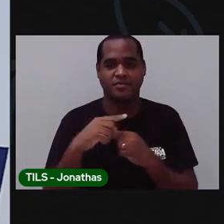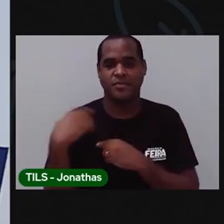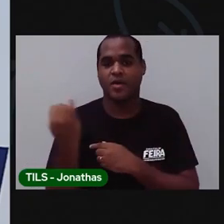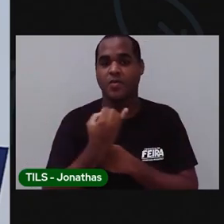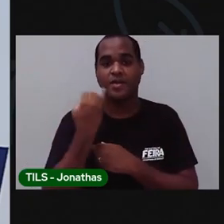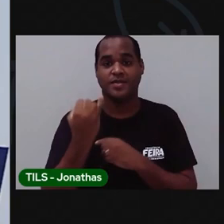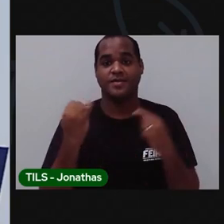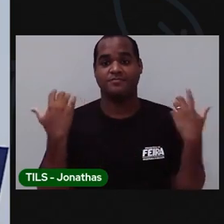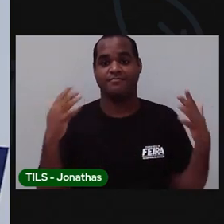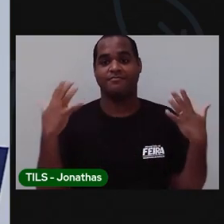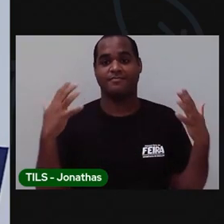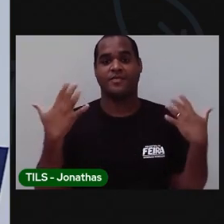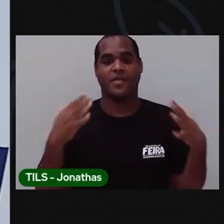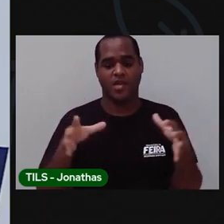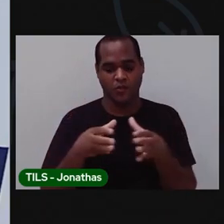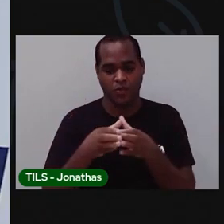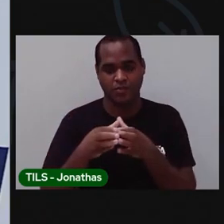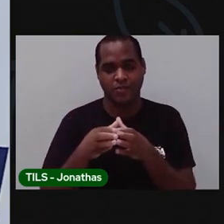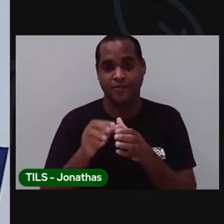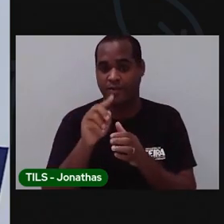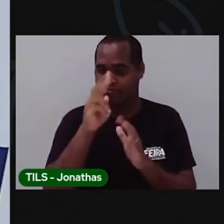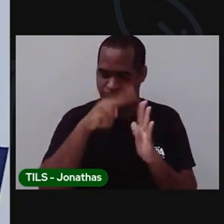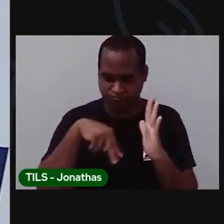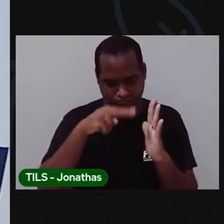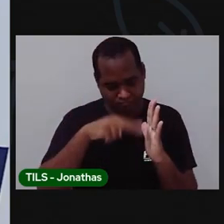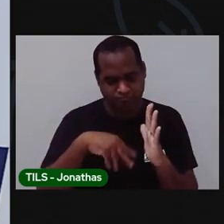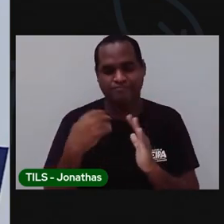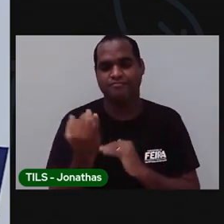comemoração do Cubinho. A sua leitura.